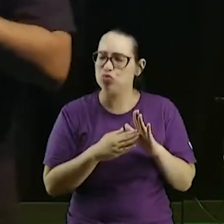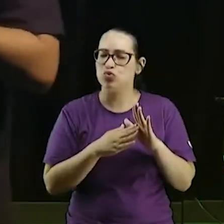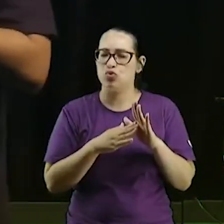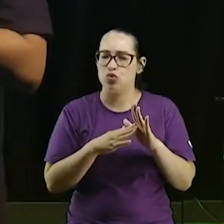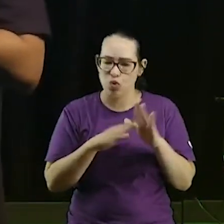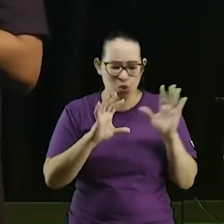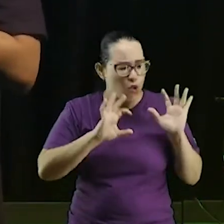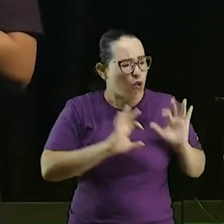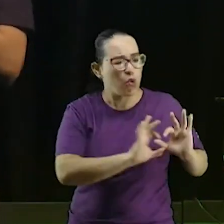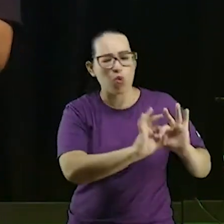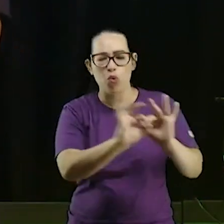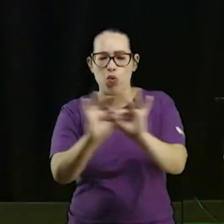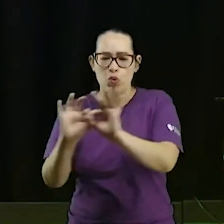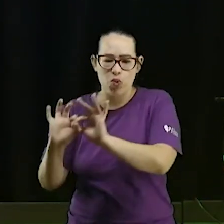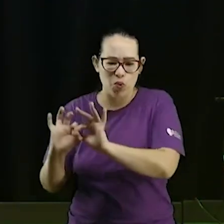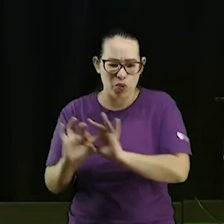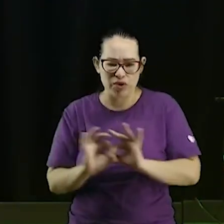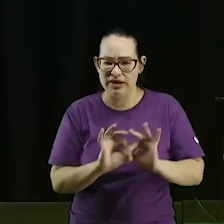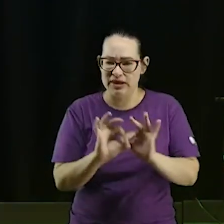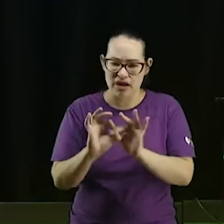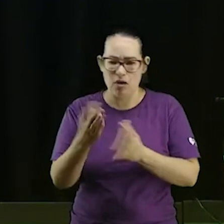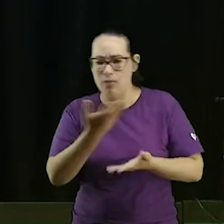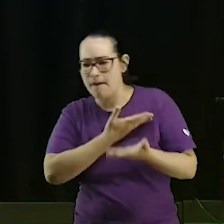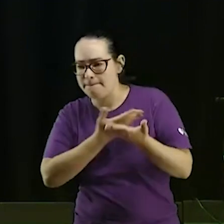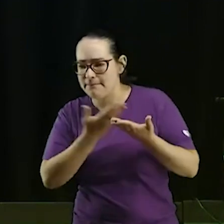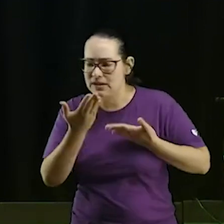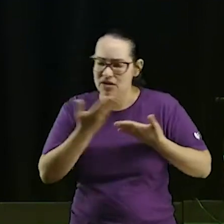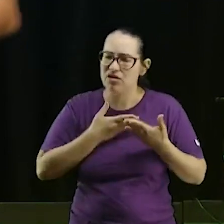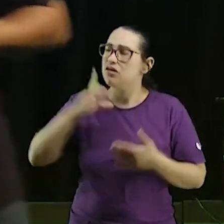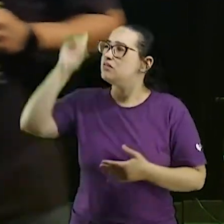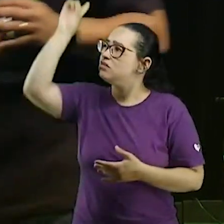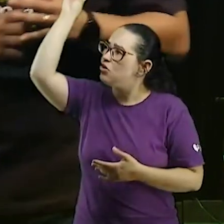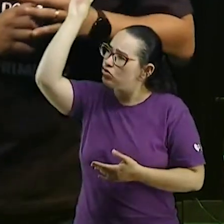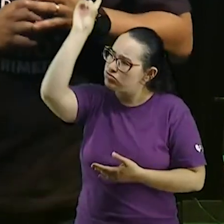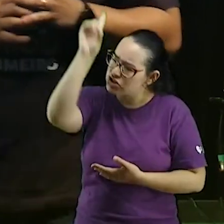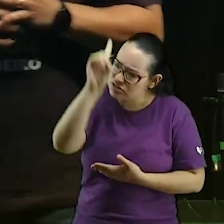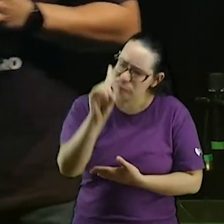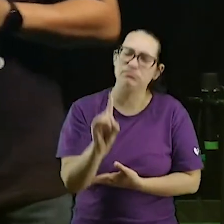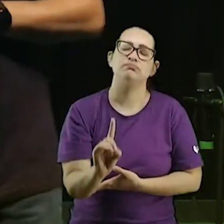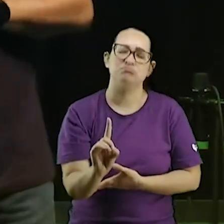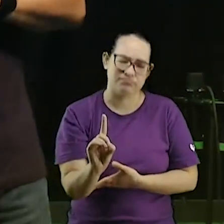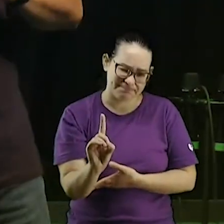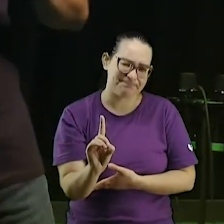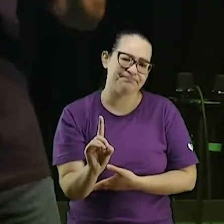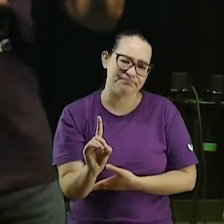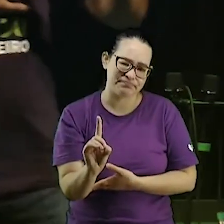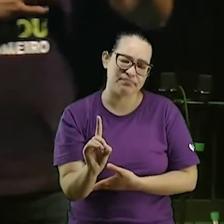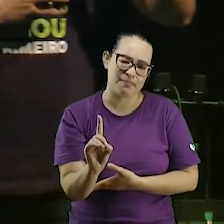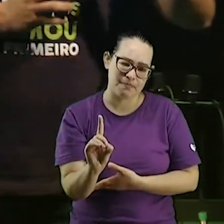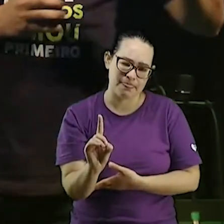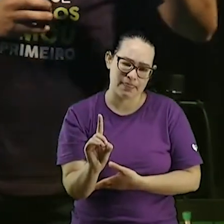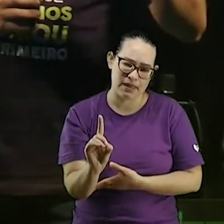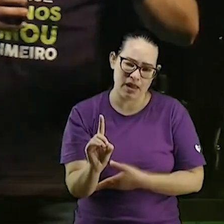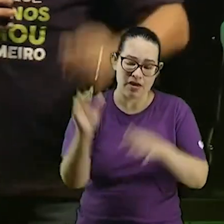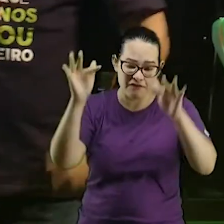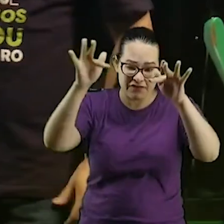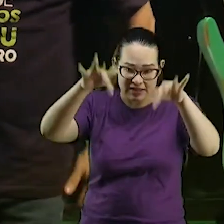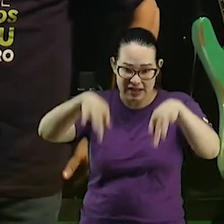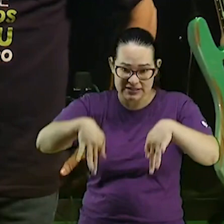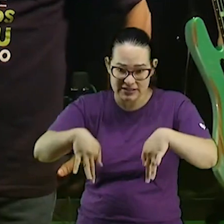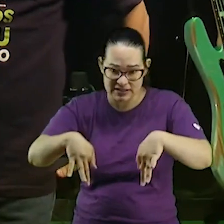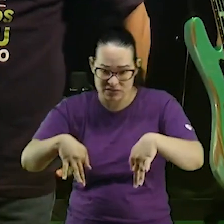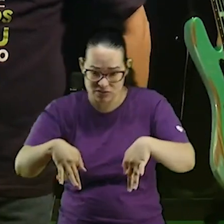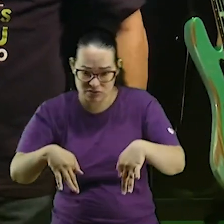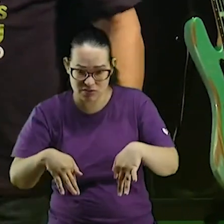um lugar onde Deus se manifesta aqui para todo mundo e por último sirva a Deus mais